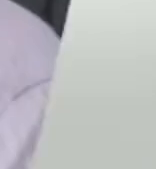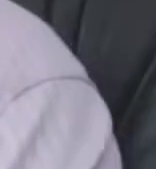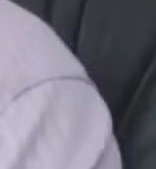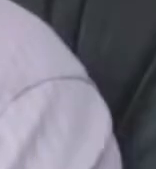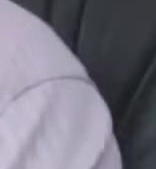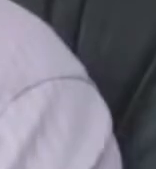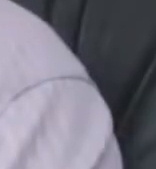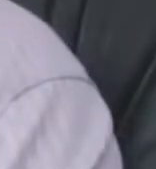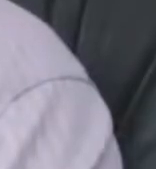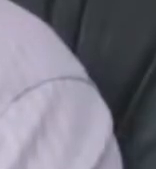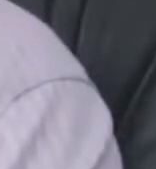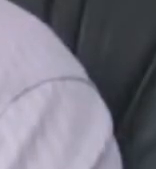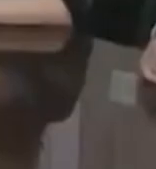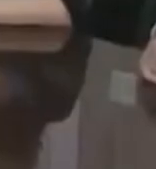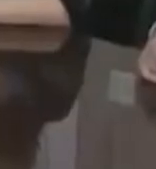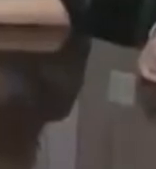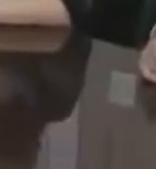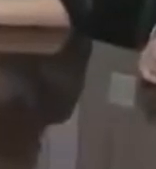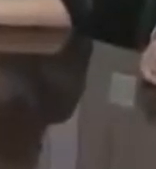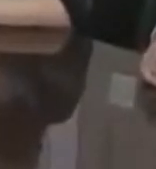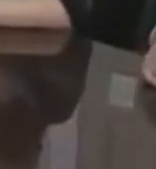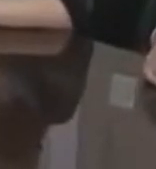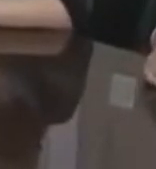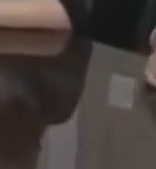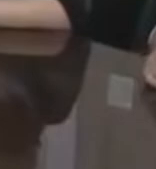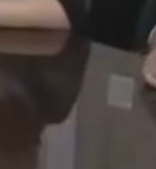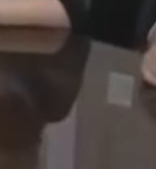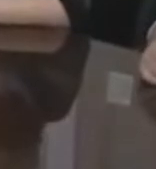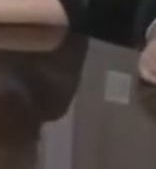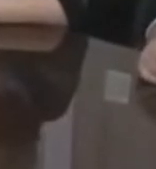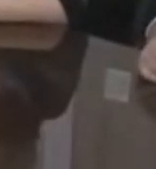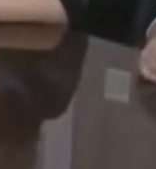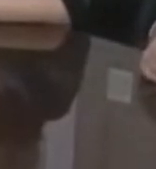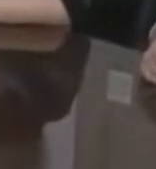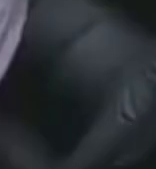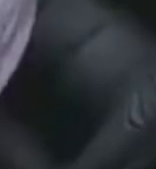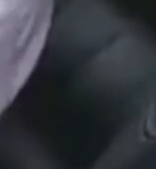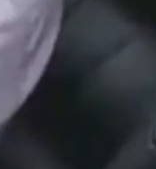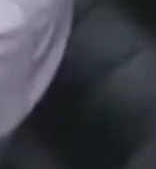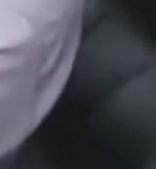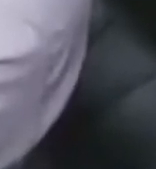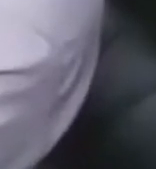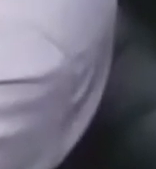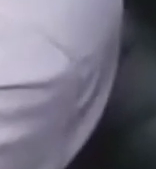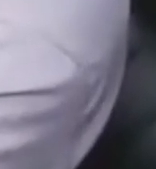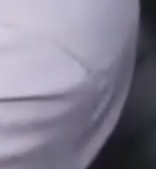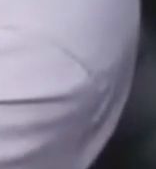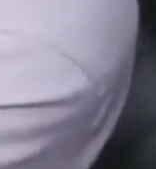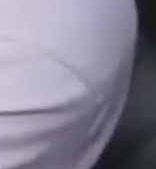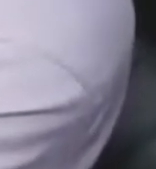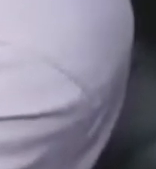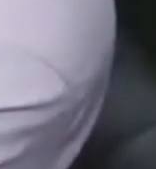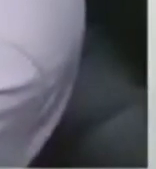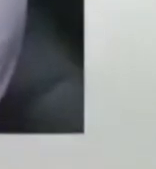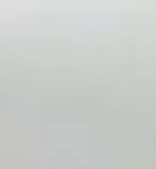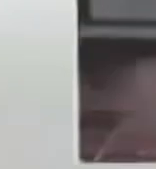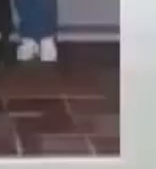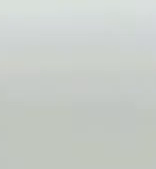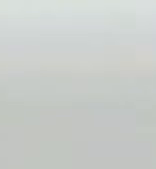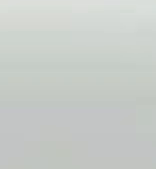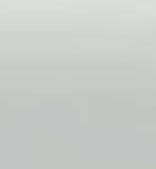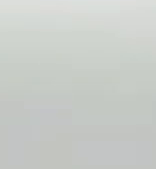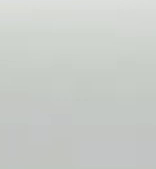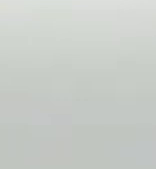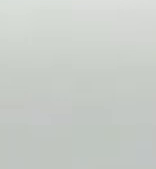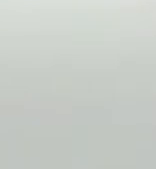Pedro Celso Zucchi, o homem que governou Gaspar por três mandatos e foi o primeiro prefeito reeleito do município.